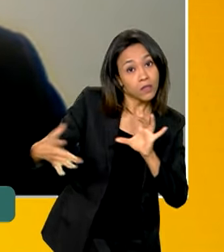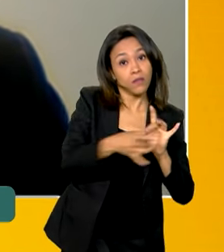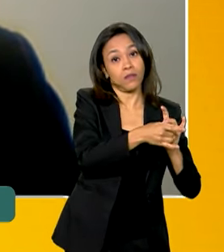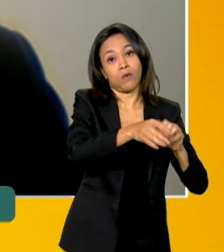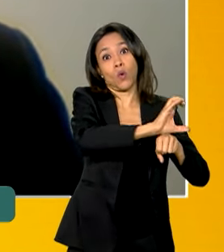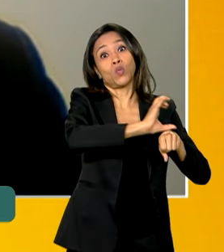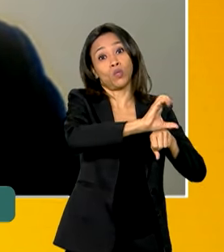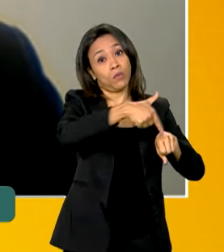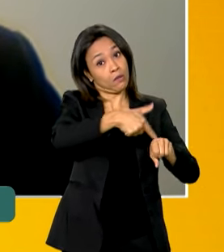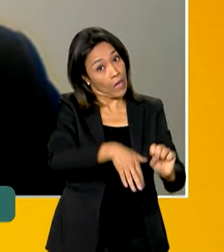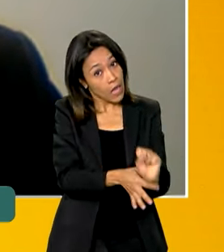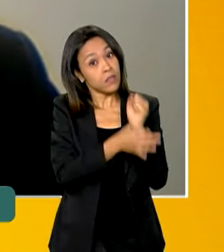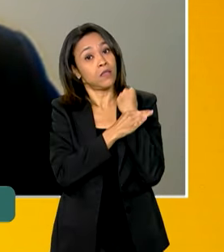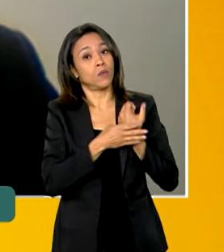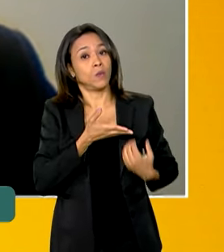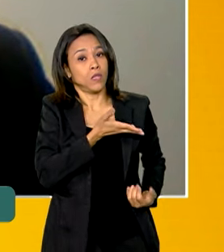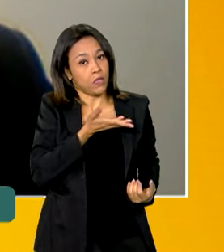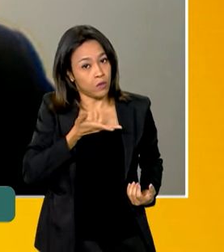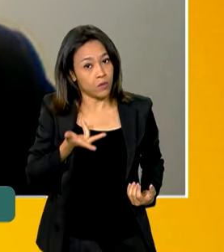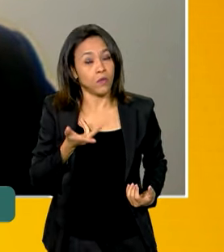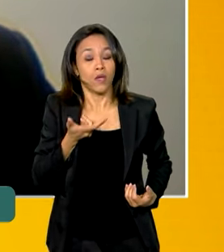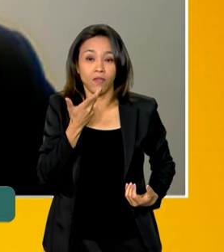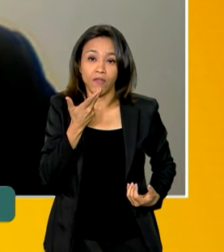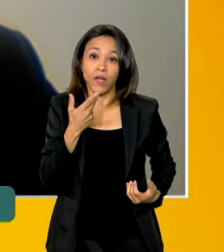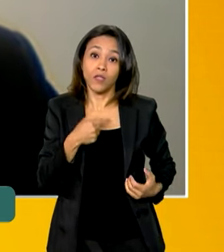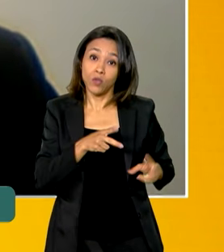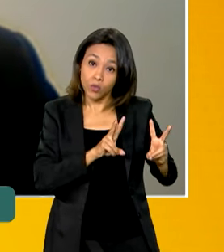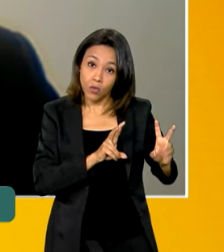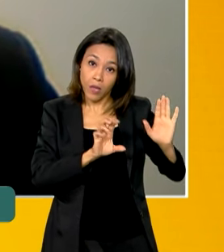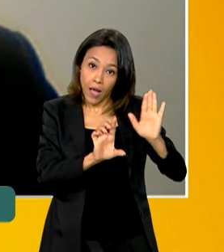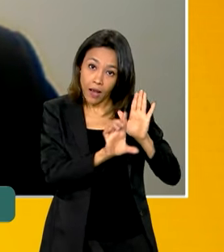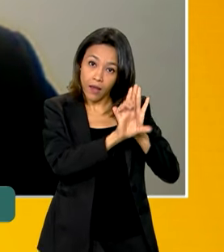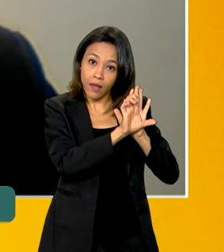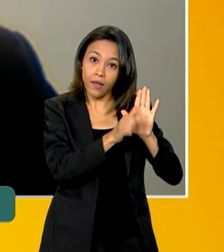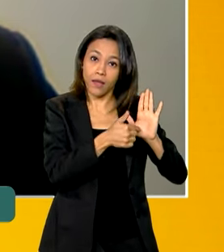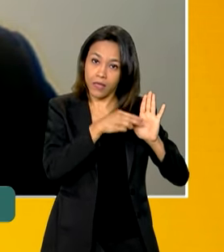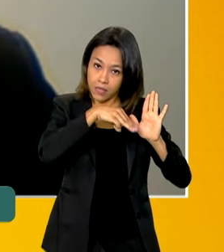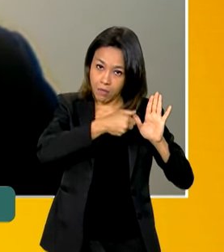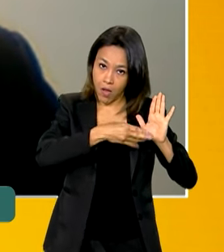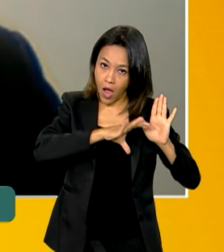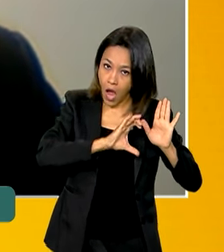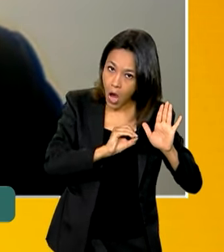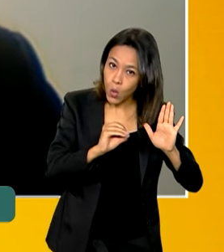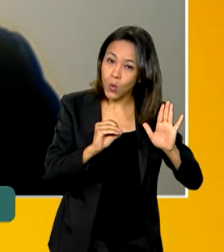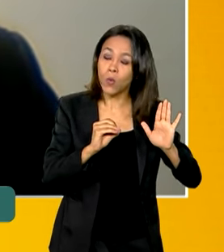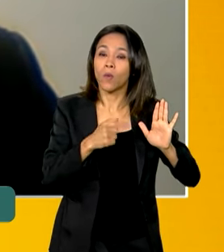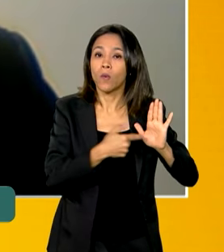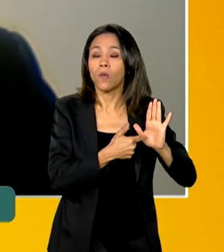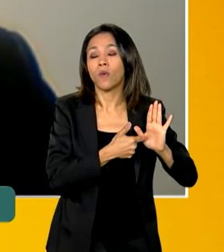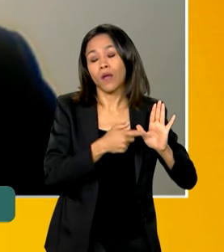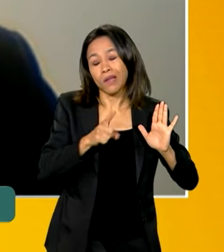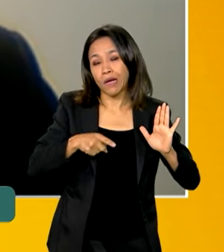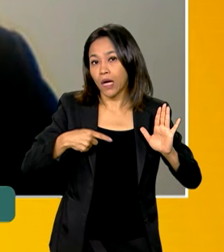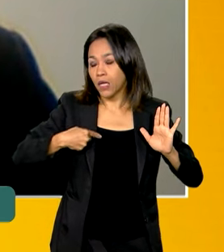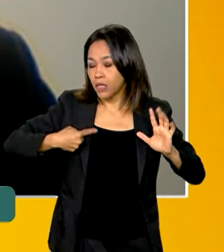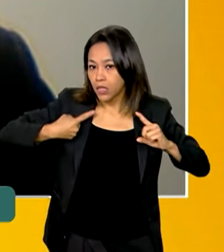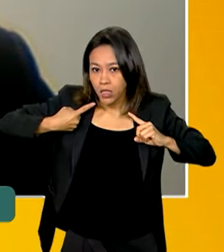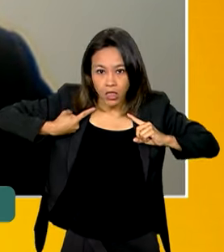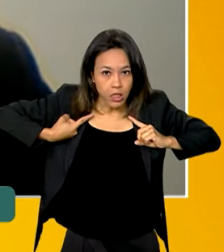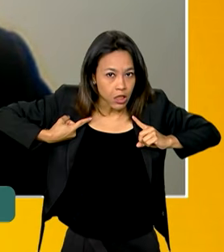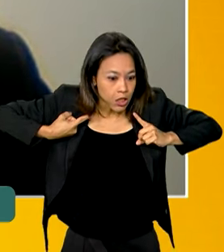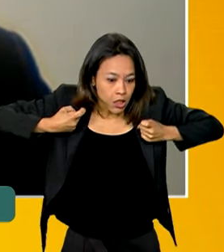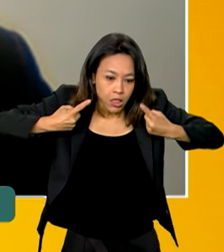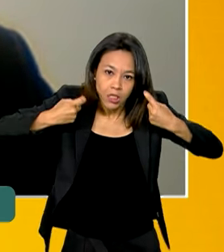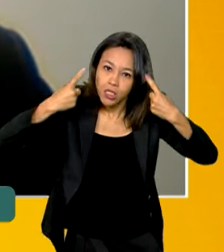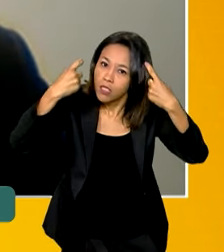próprio Legislativo, que vem citando o marco temporal como uma iniciativa a vir se consolidar, ela, de fato, acirrou os conflitos